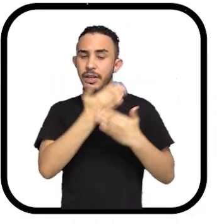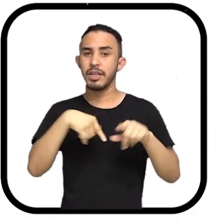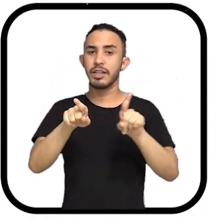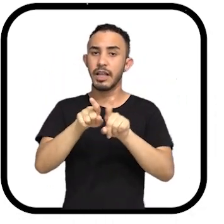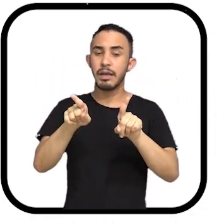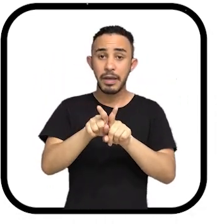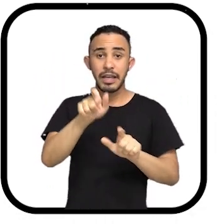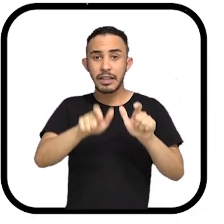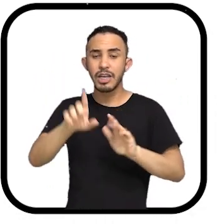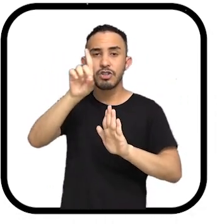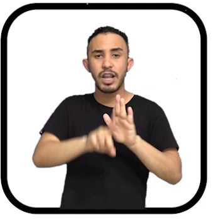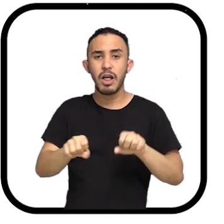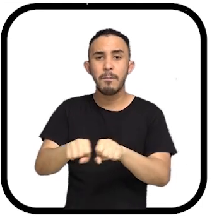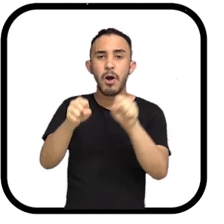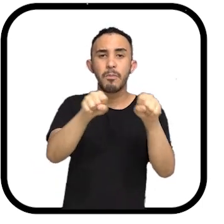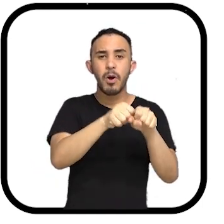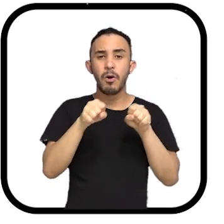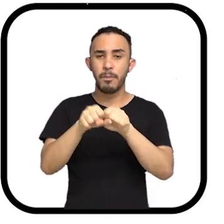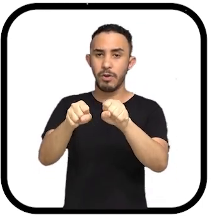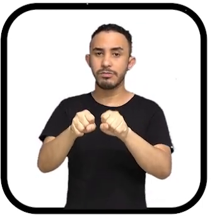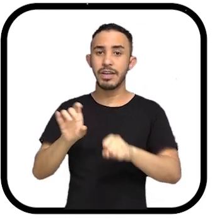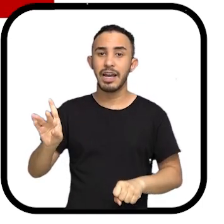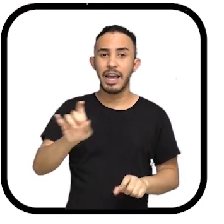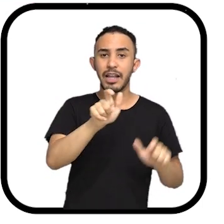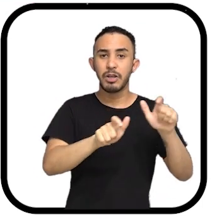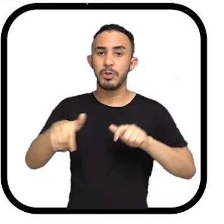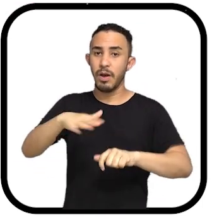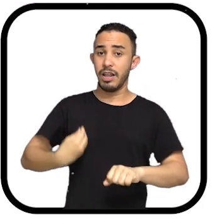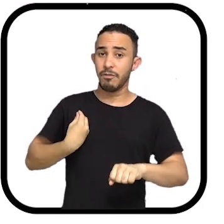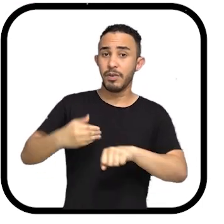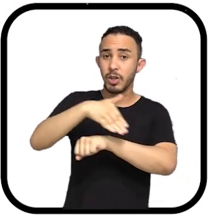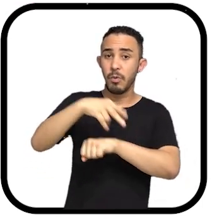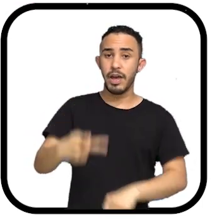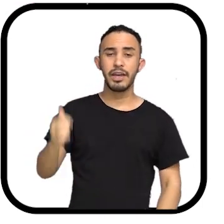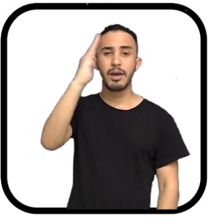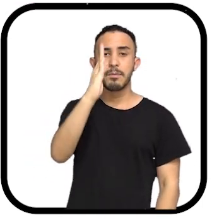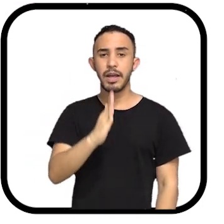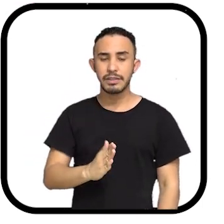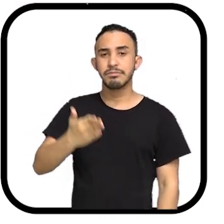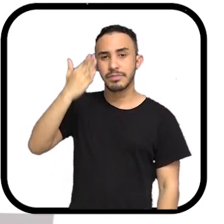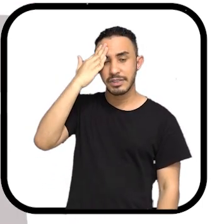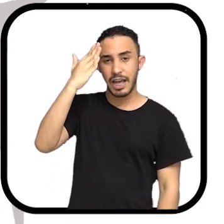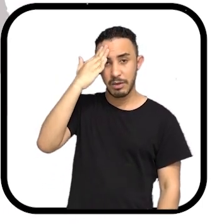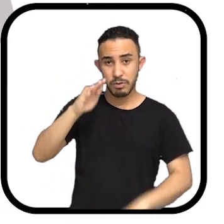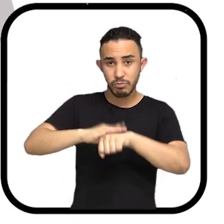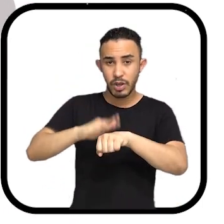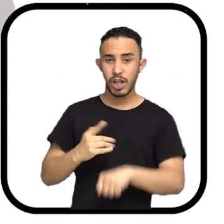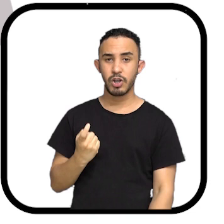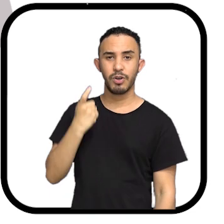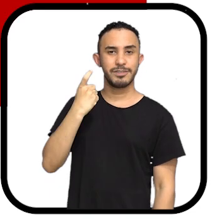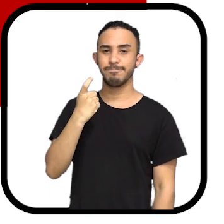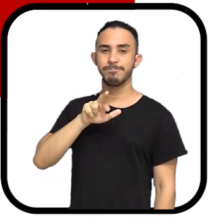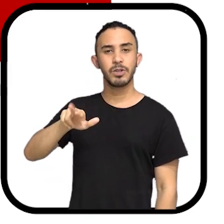excluídas, invisibilizadas. E com tantos direitos violados. Que cada pessoa em situação de rua no país